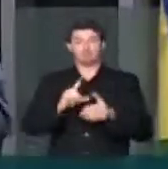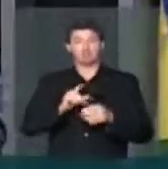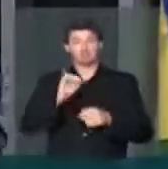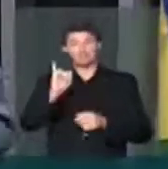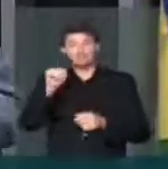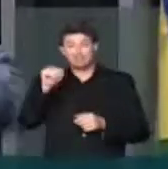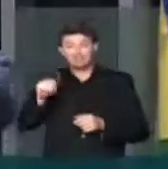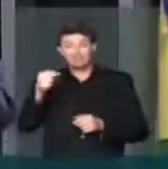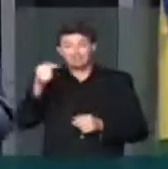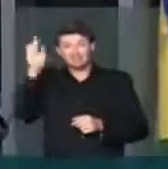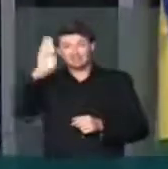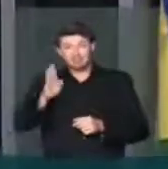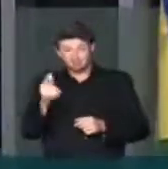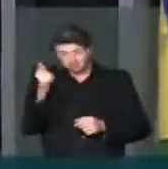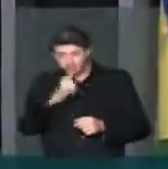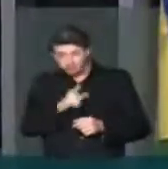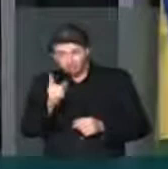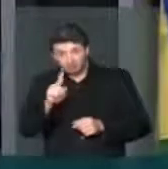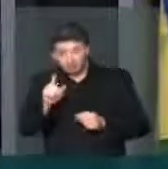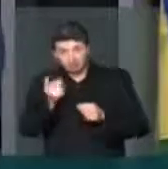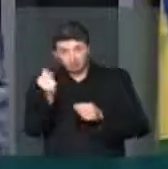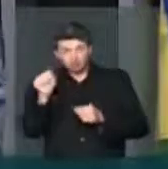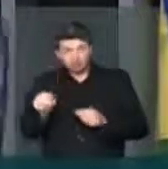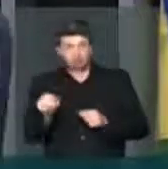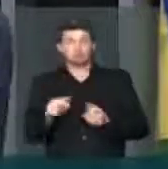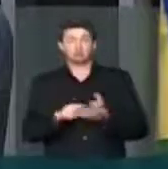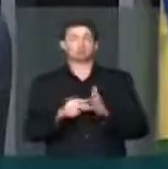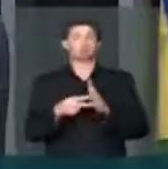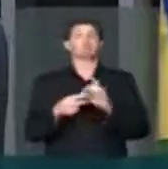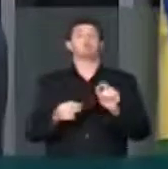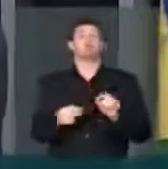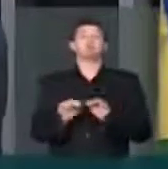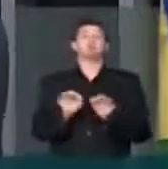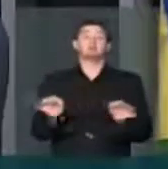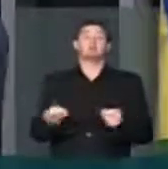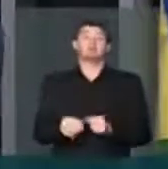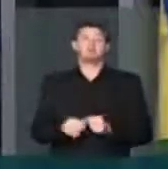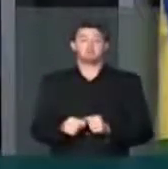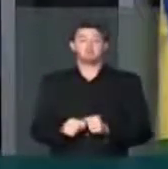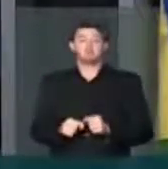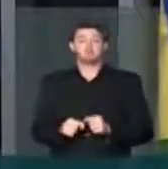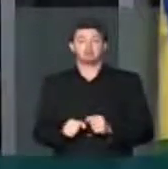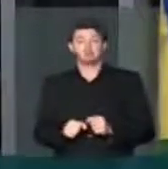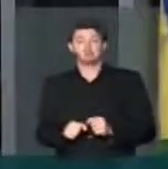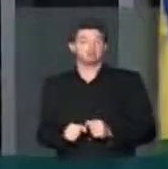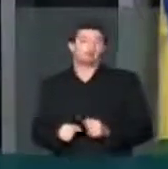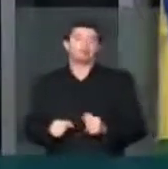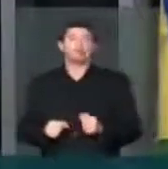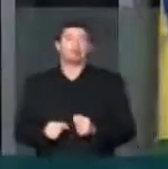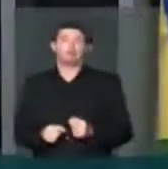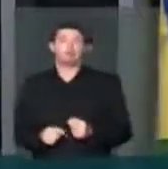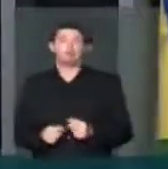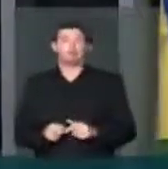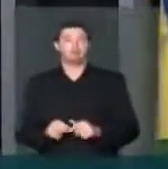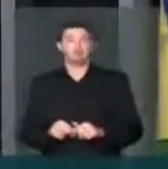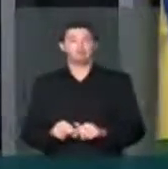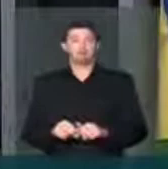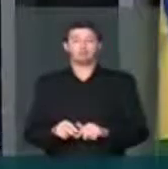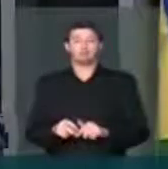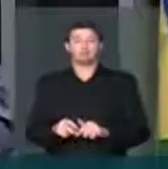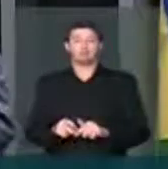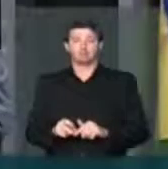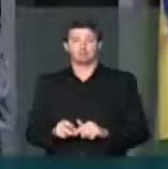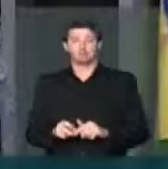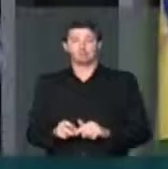Se a Sete Brasil não conseguir esse dinheiro, simplesmente o setor